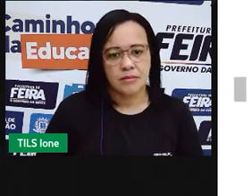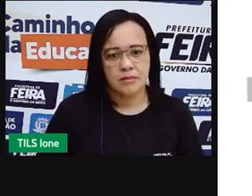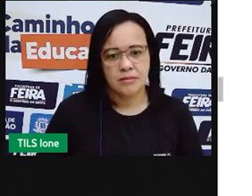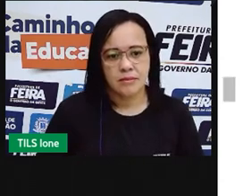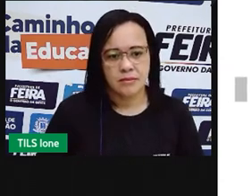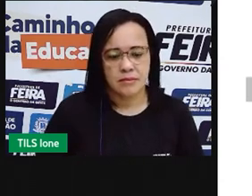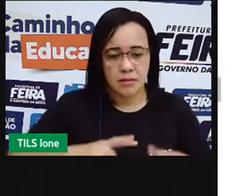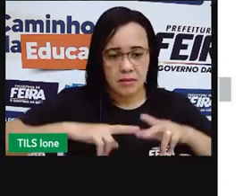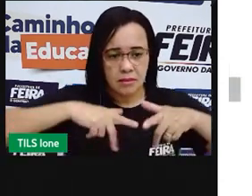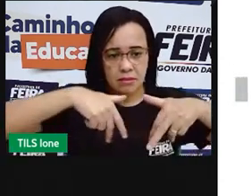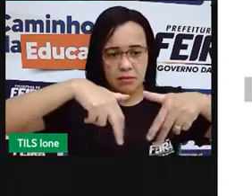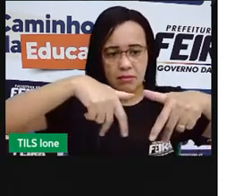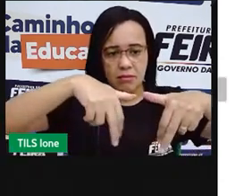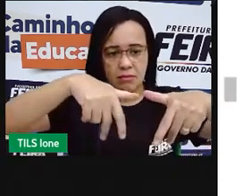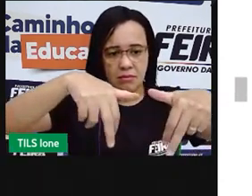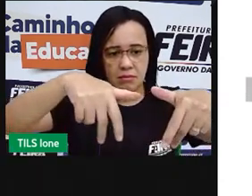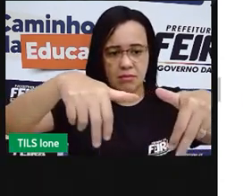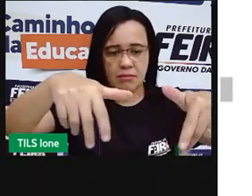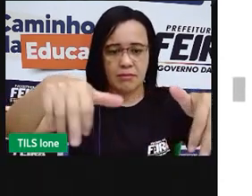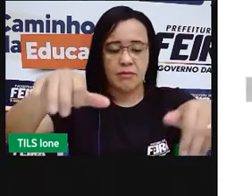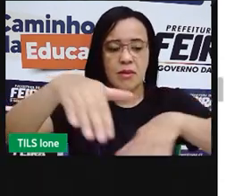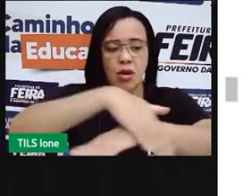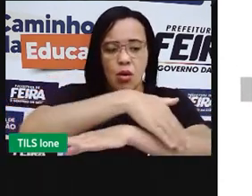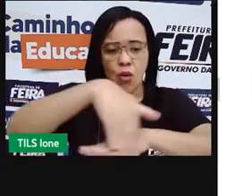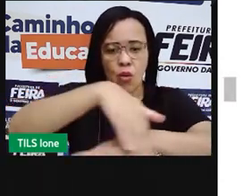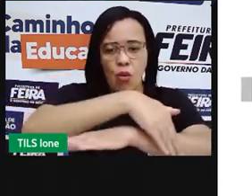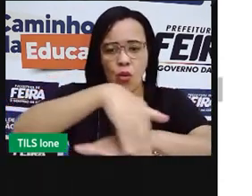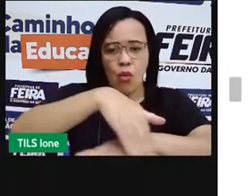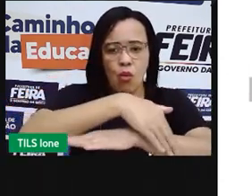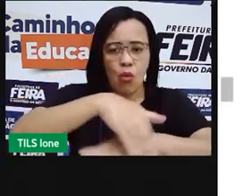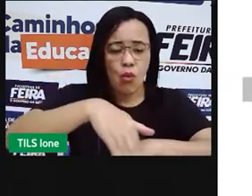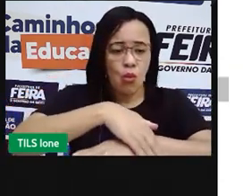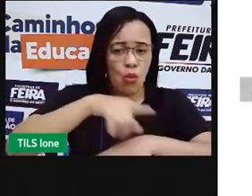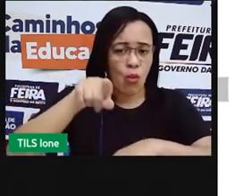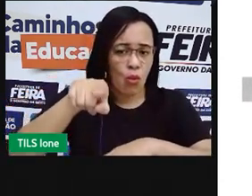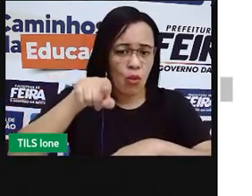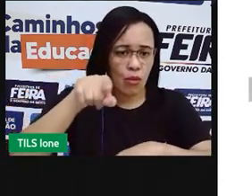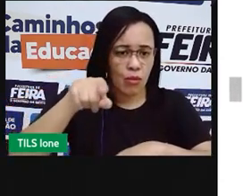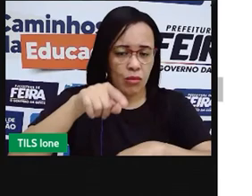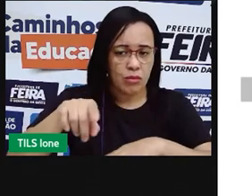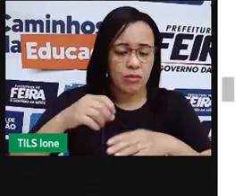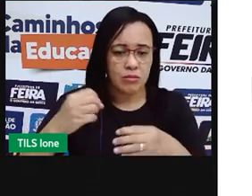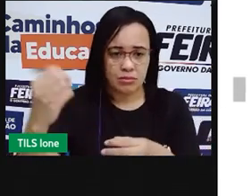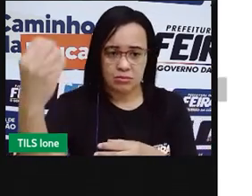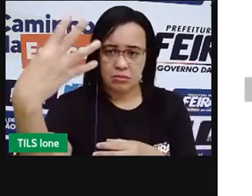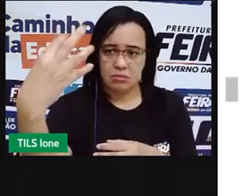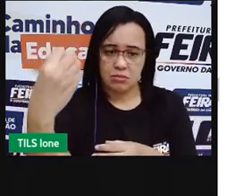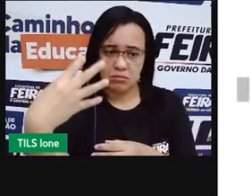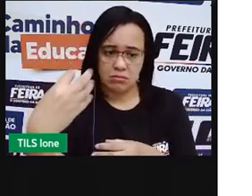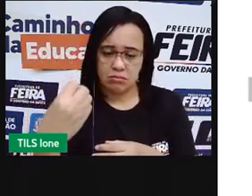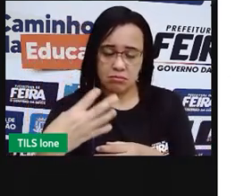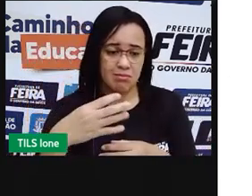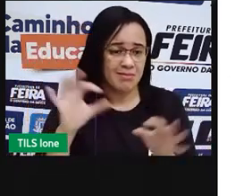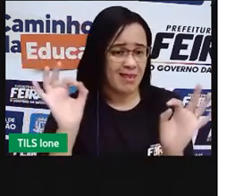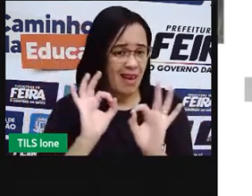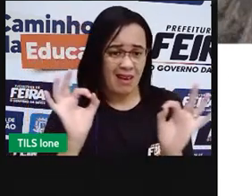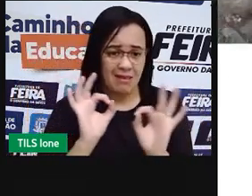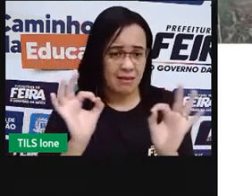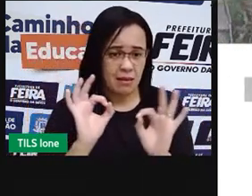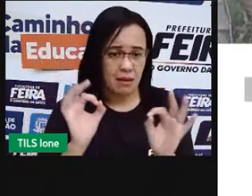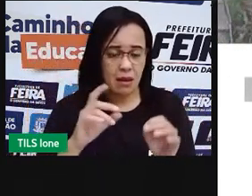atravessar a rua nesses carros vindo ali que não está liberado para ter deixe até gerrado